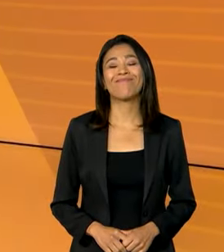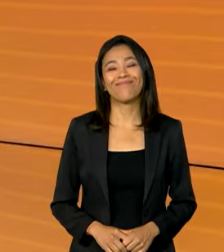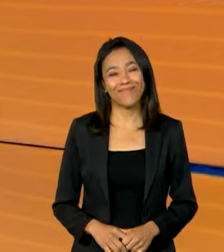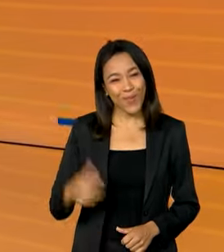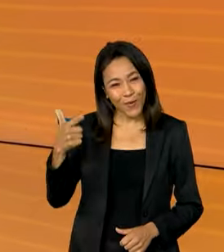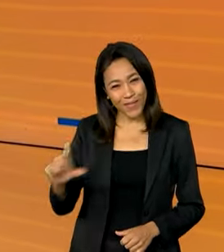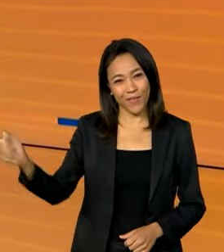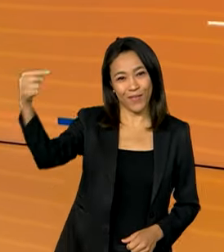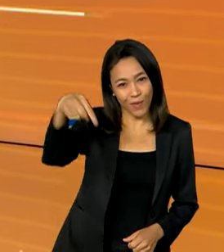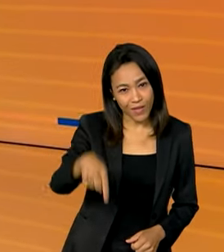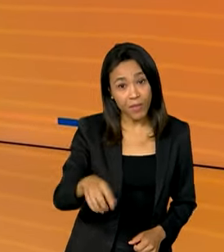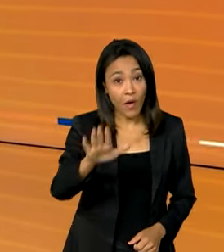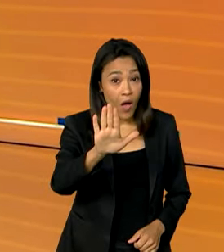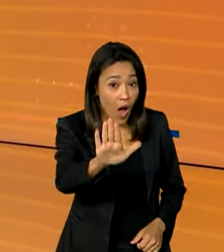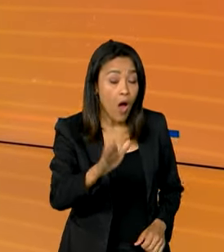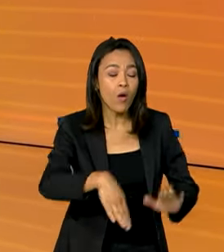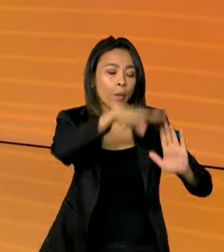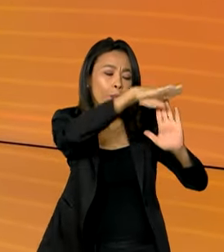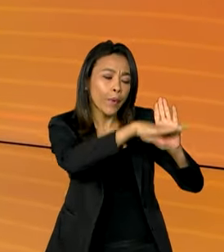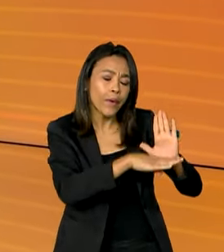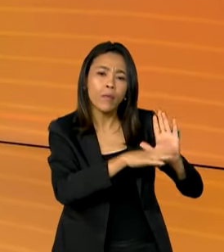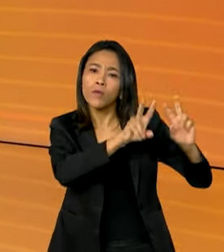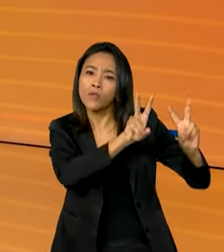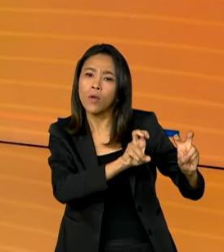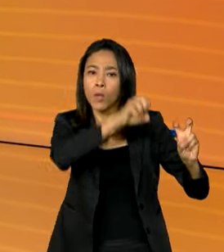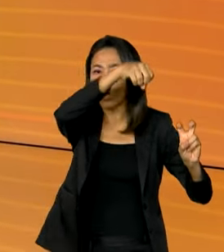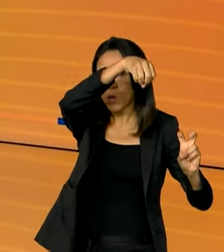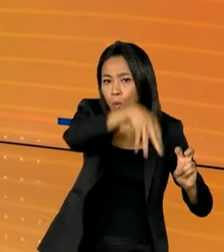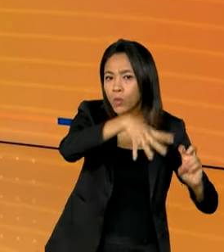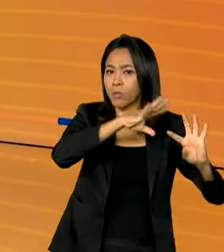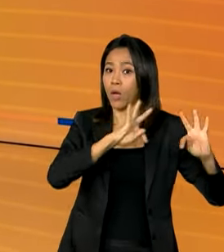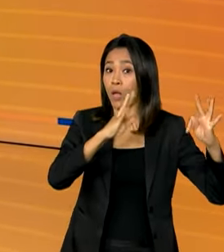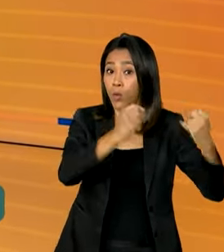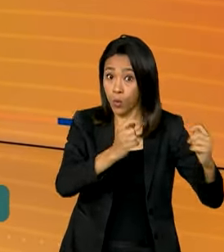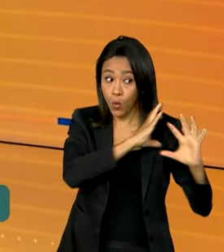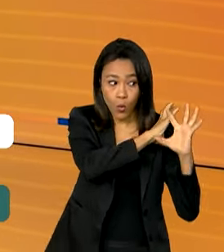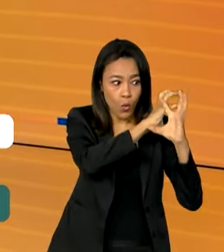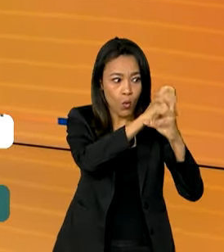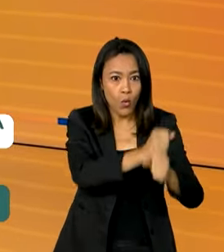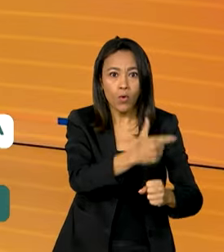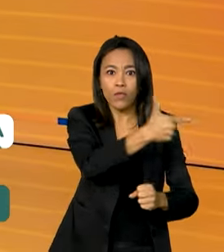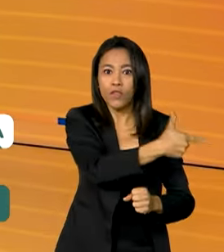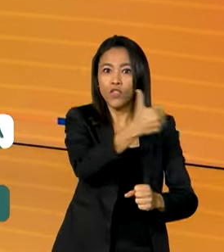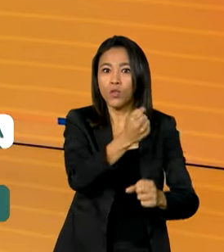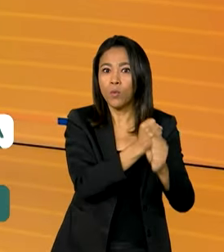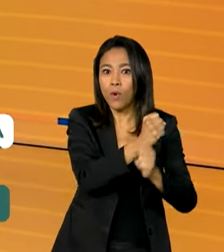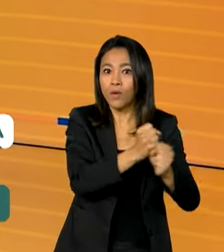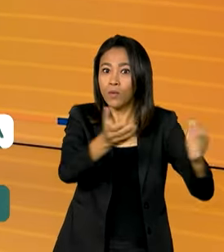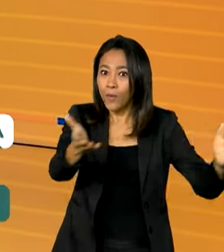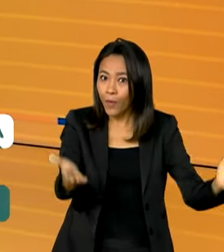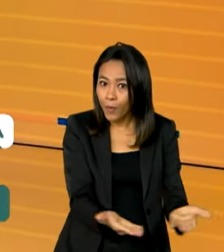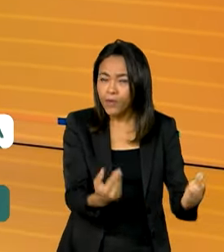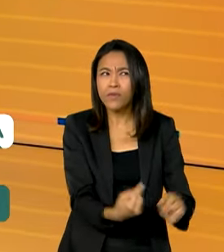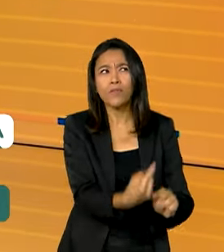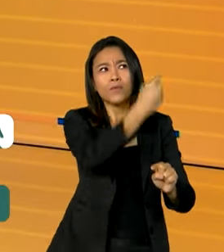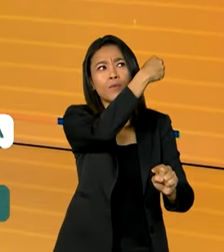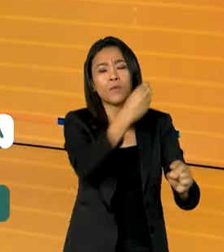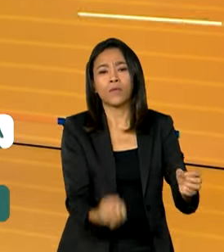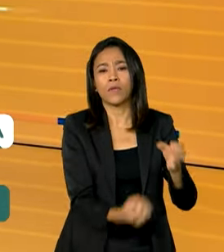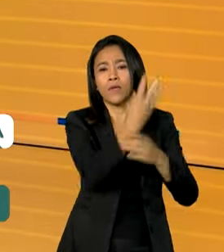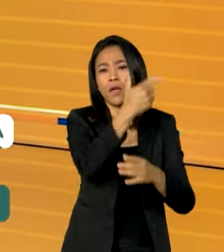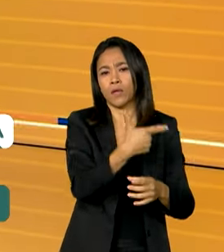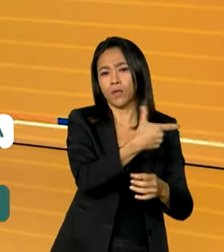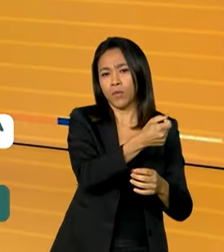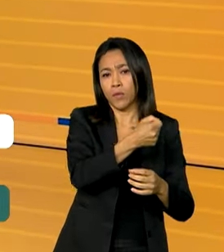Estamos de volta. E olha, o programa Luz para Todos completa hoje 21 anos. Ele foi criado em 2003, no primeiro